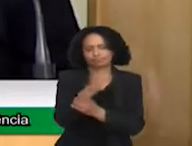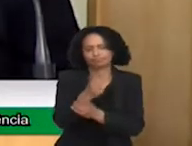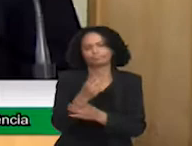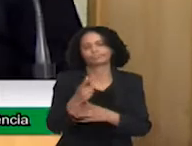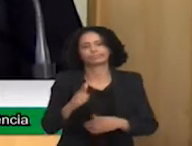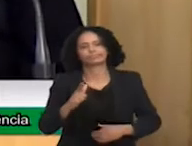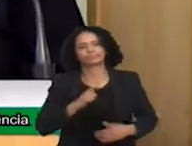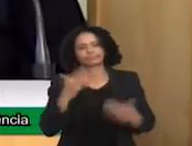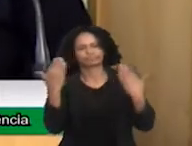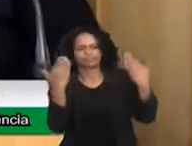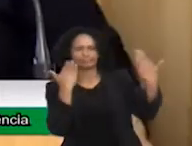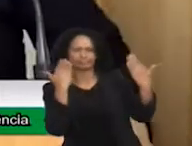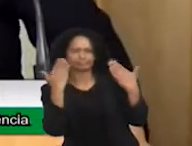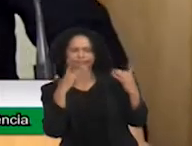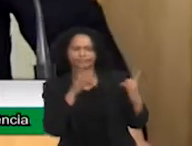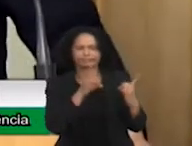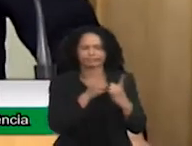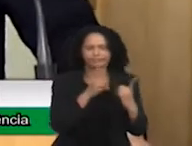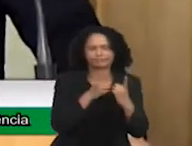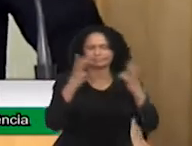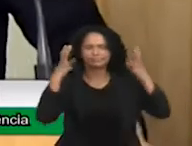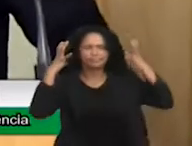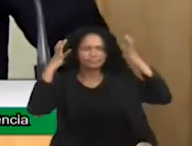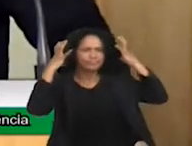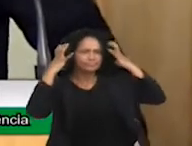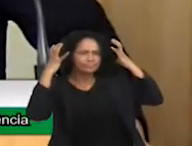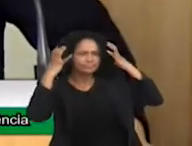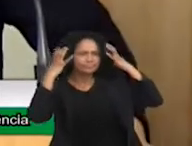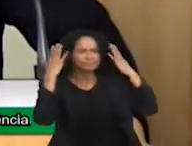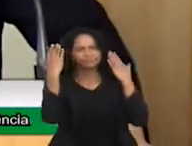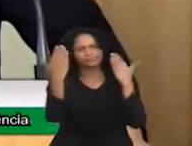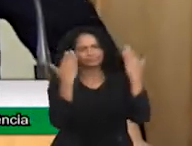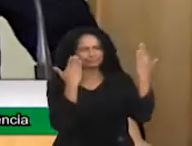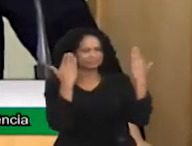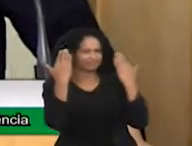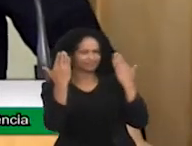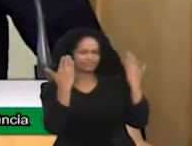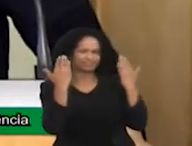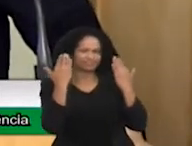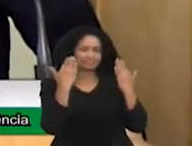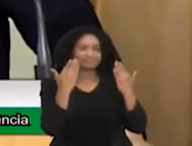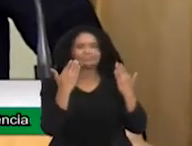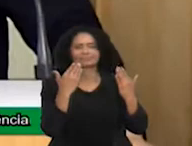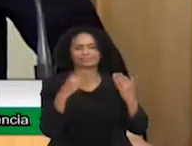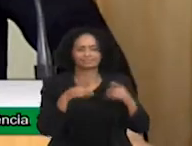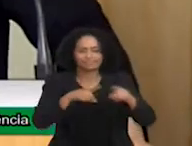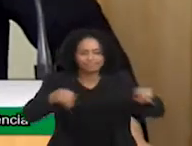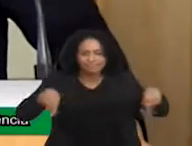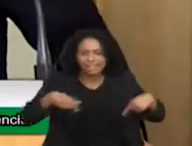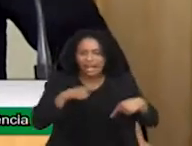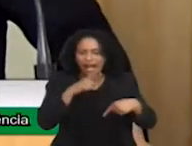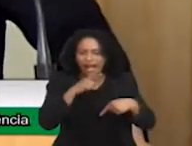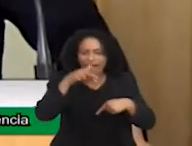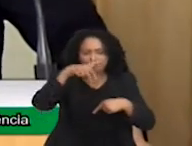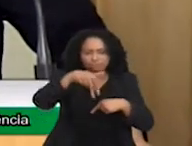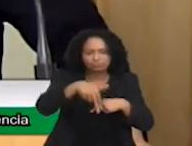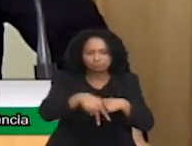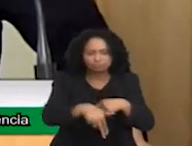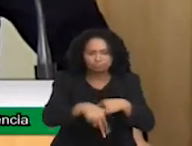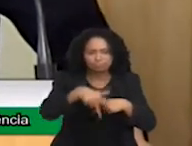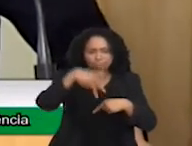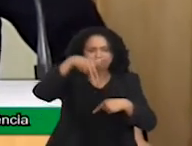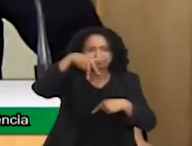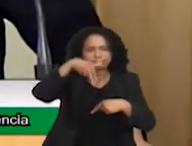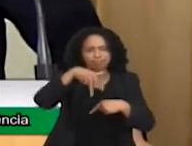fonodiologia, a psicoterapia, aba para o autista, são intensivos, de 20 a